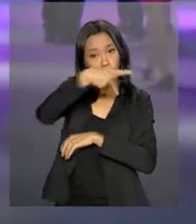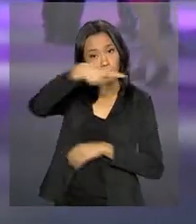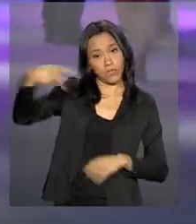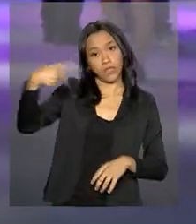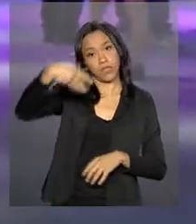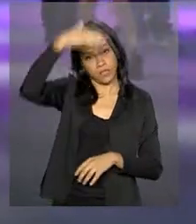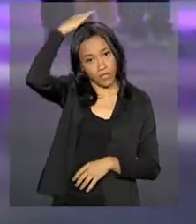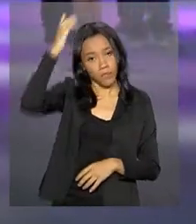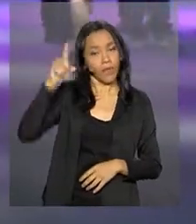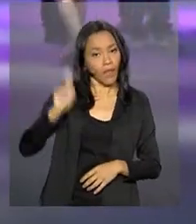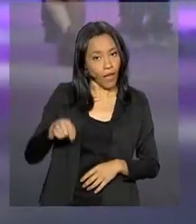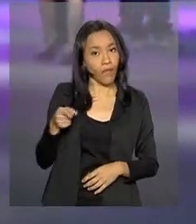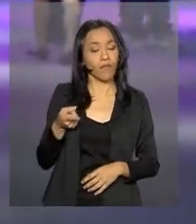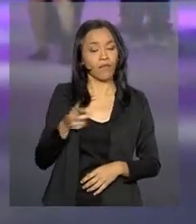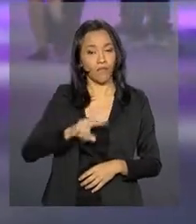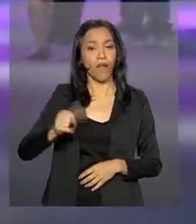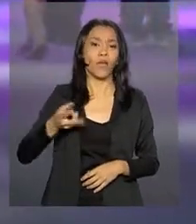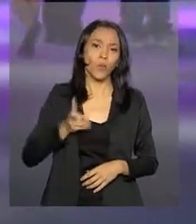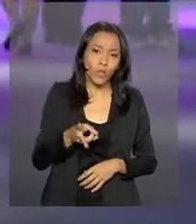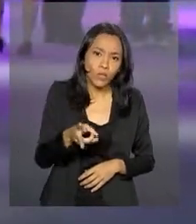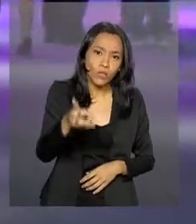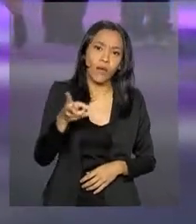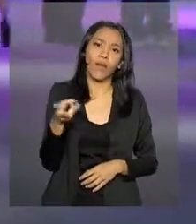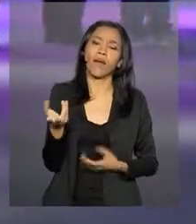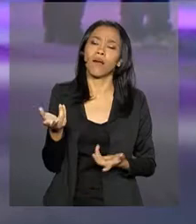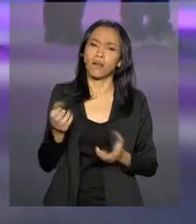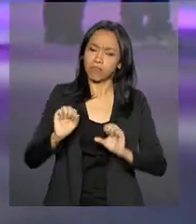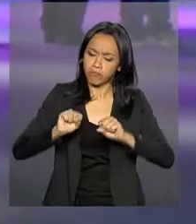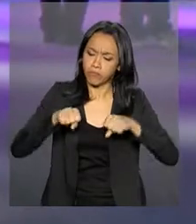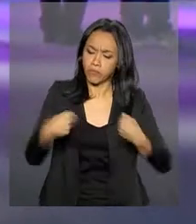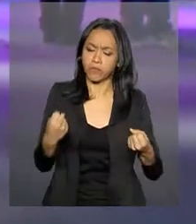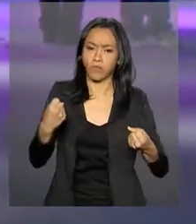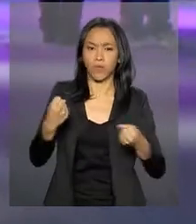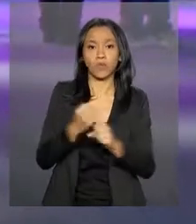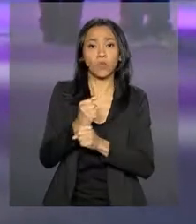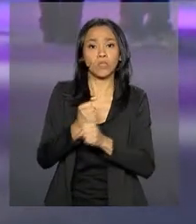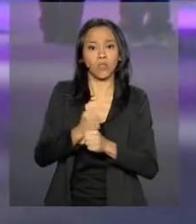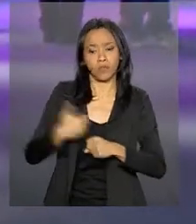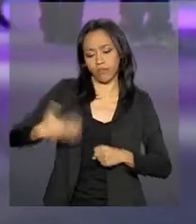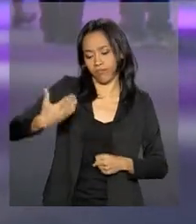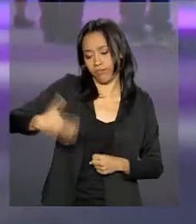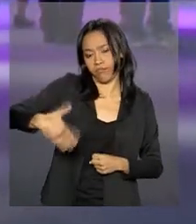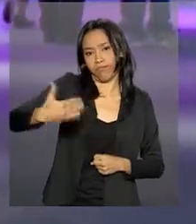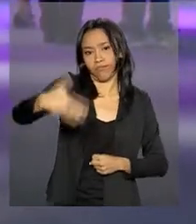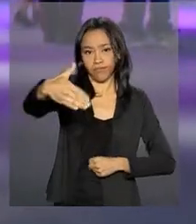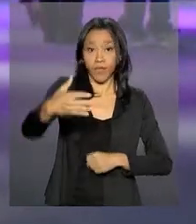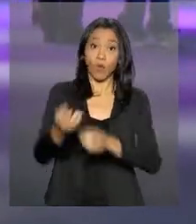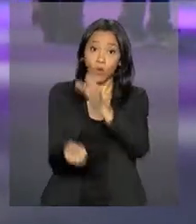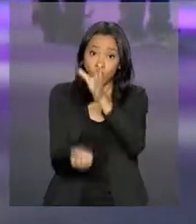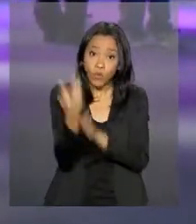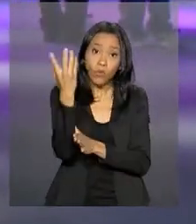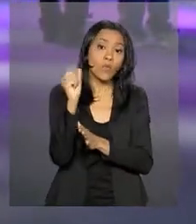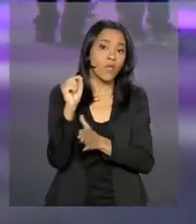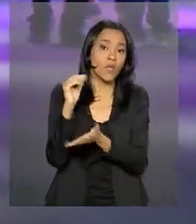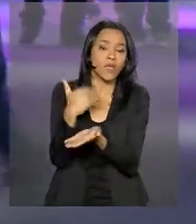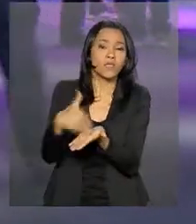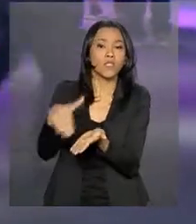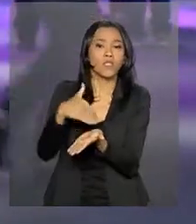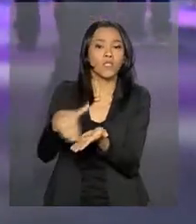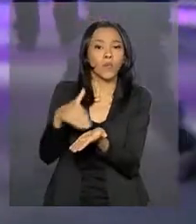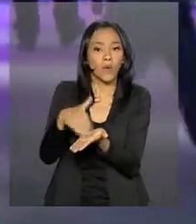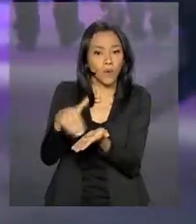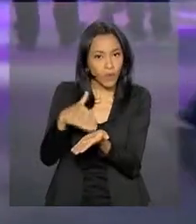tendência que deve ganhar renovado ímpeto nos próximos anos, com a instalação do escritório regional